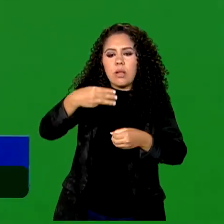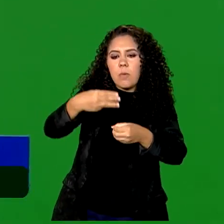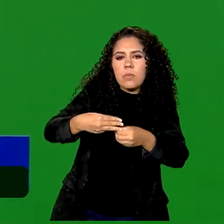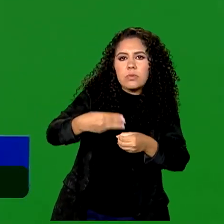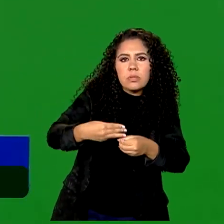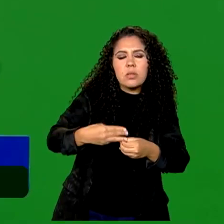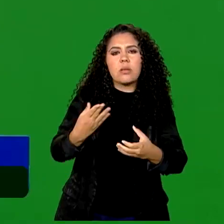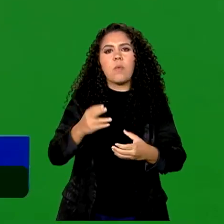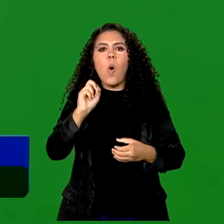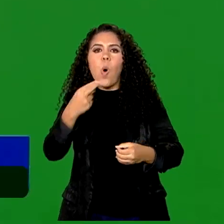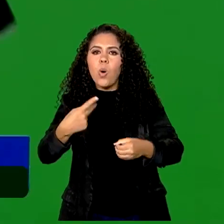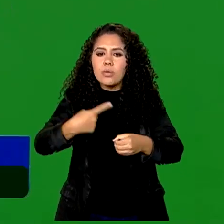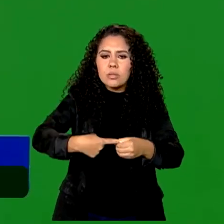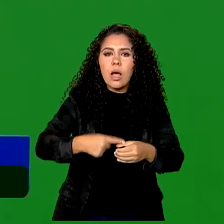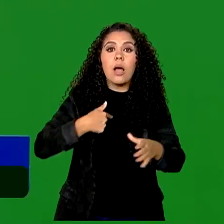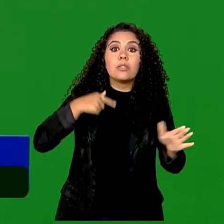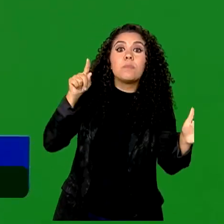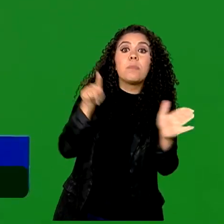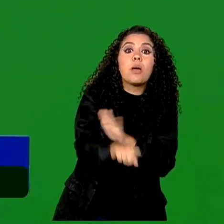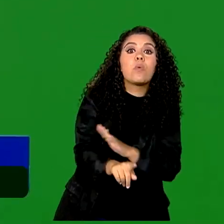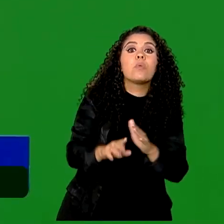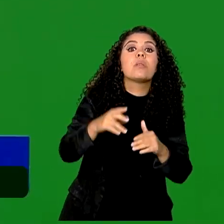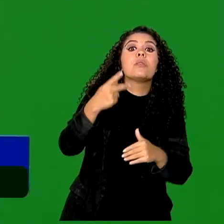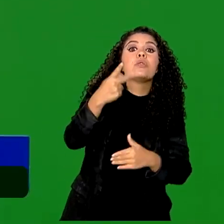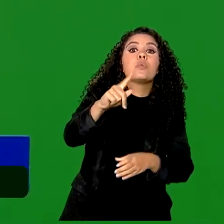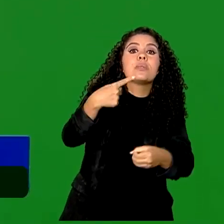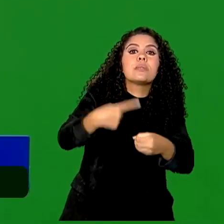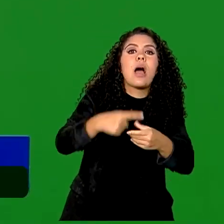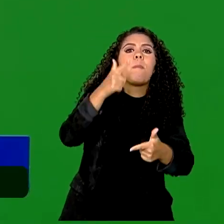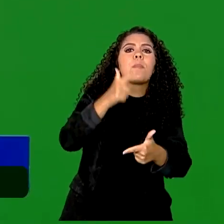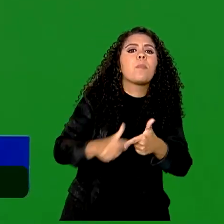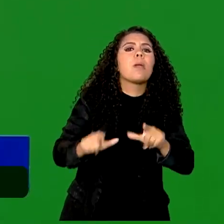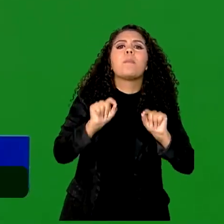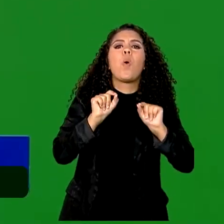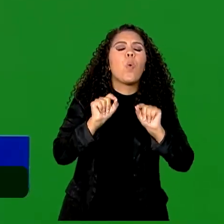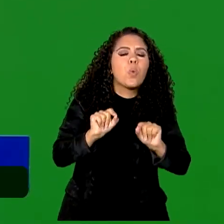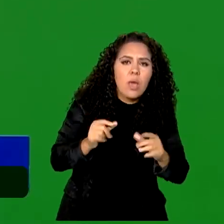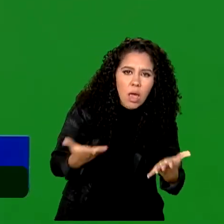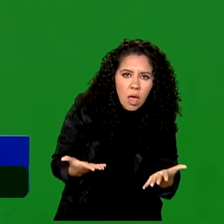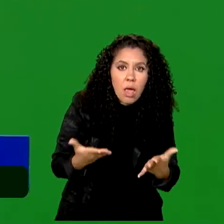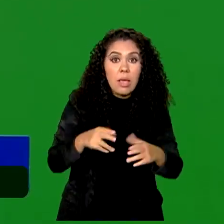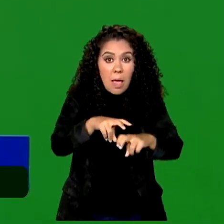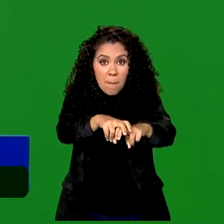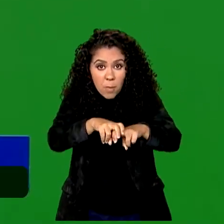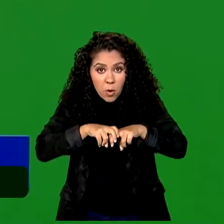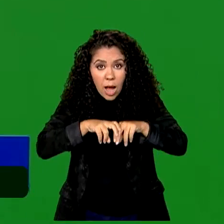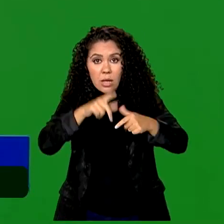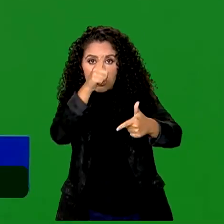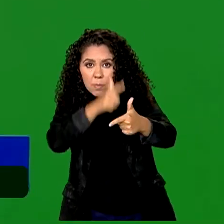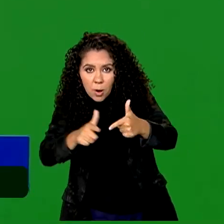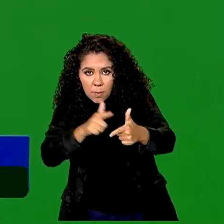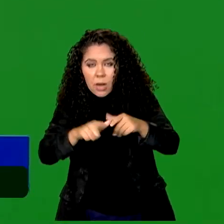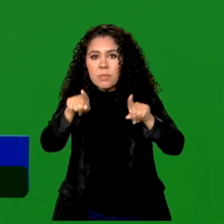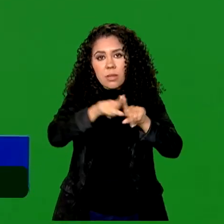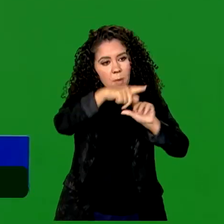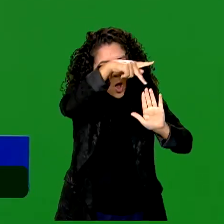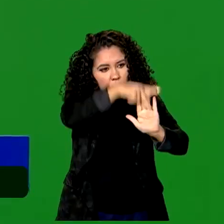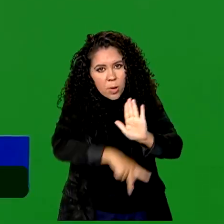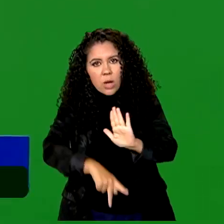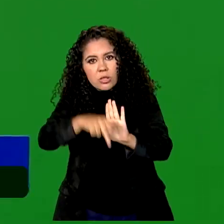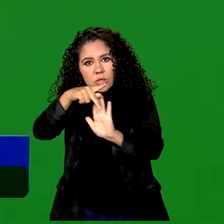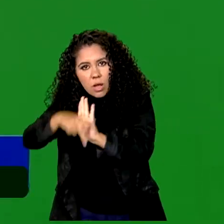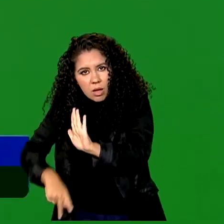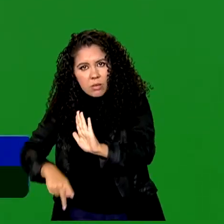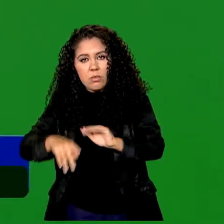gente pergunta qual é o problema que tem naquela cidade e é com base nos problemas e nos projetos apresentados